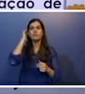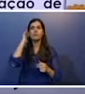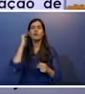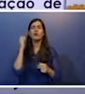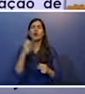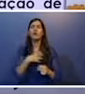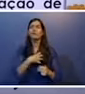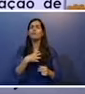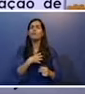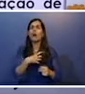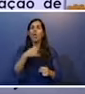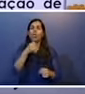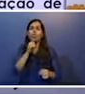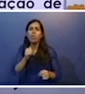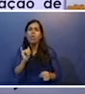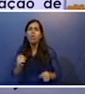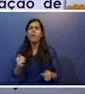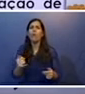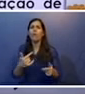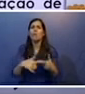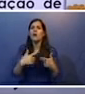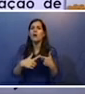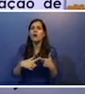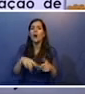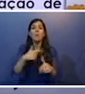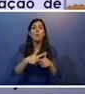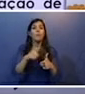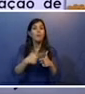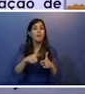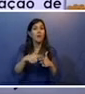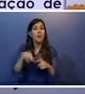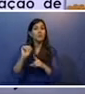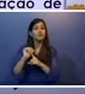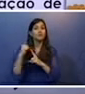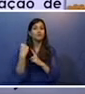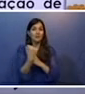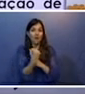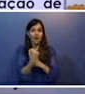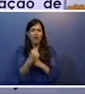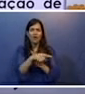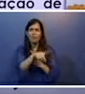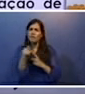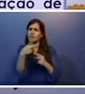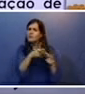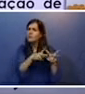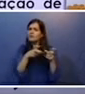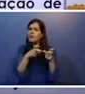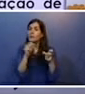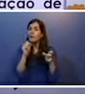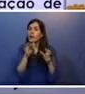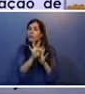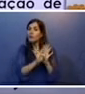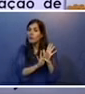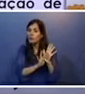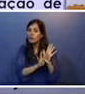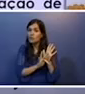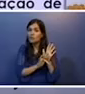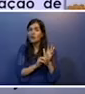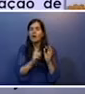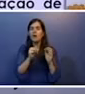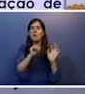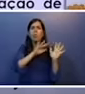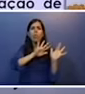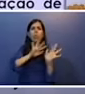é de denúncia de uma problemática social. Por quê, pessoal? Vocês observam ali. Várias pessoas se